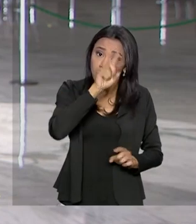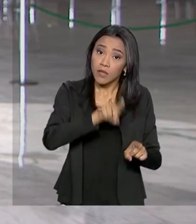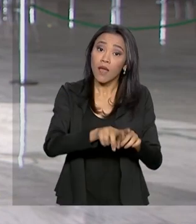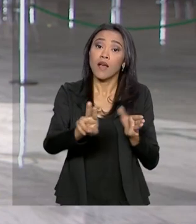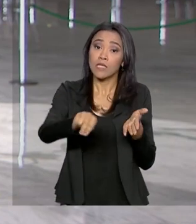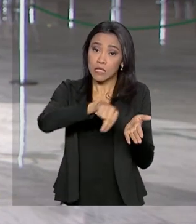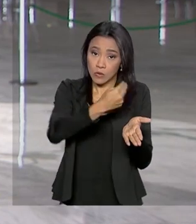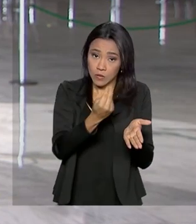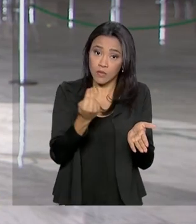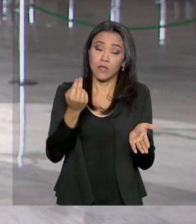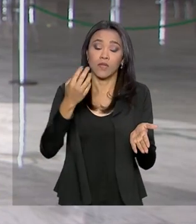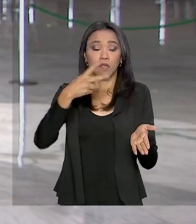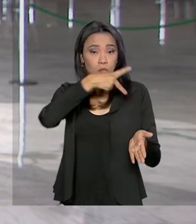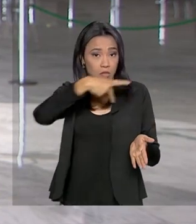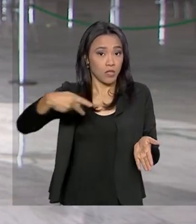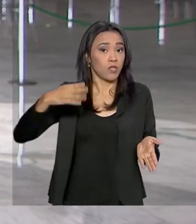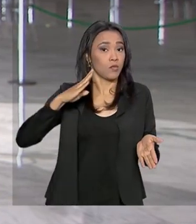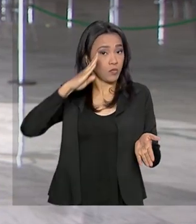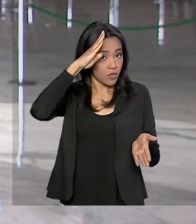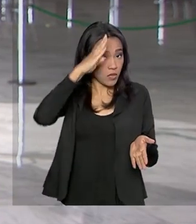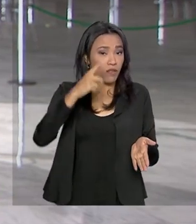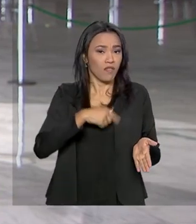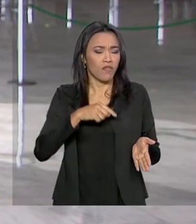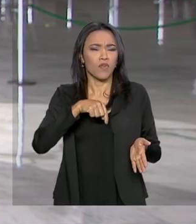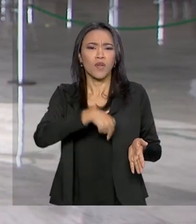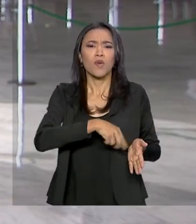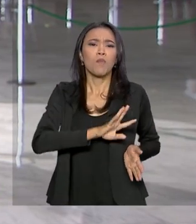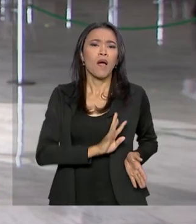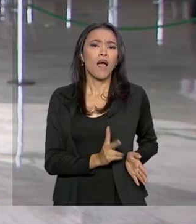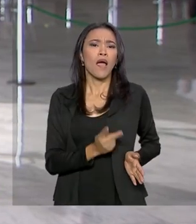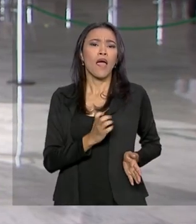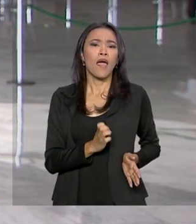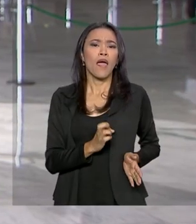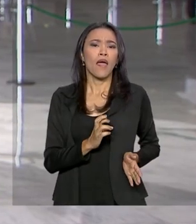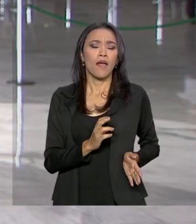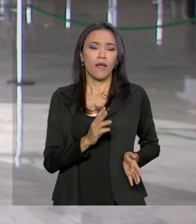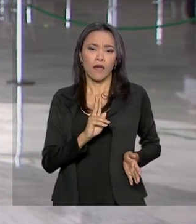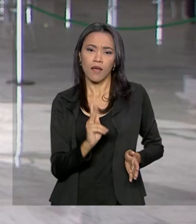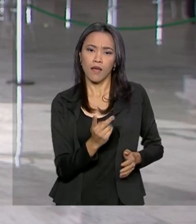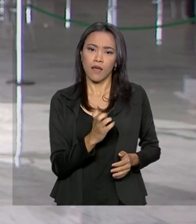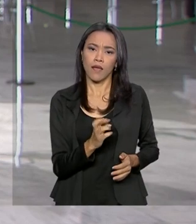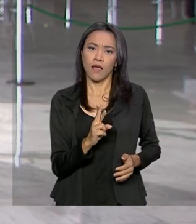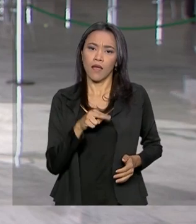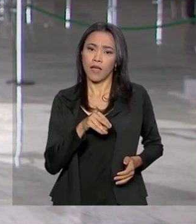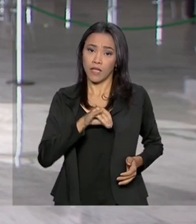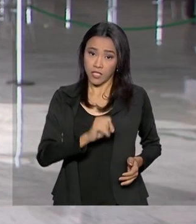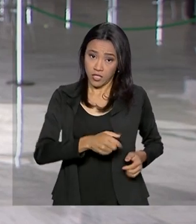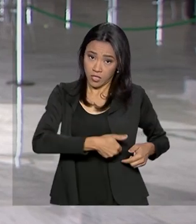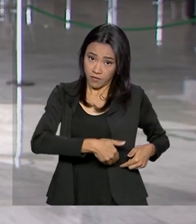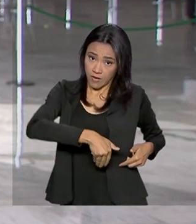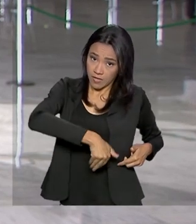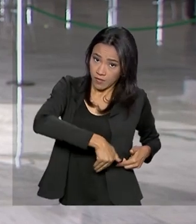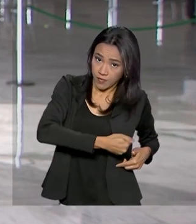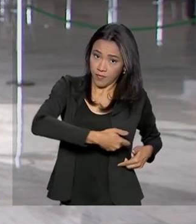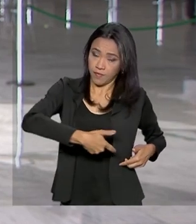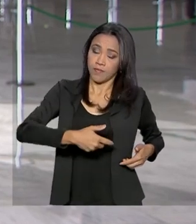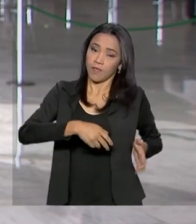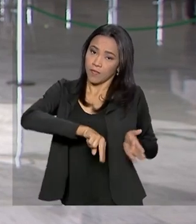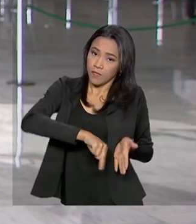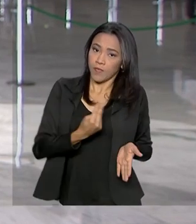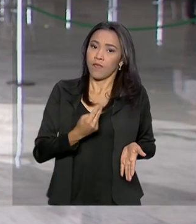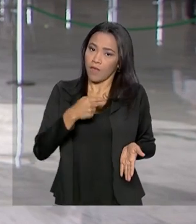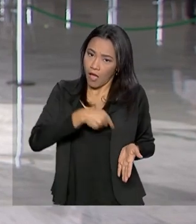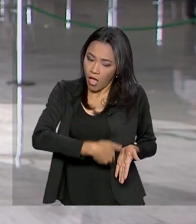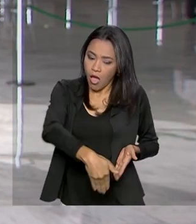vai ser submetido para a correção de uma hérnia, que ficou no local da facada que ele levou no ano passado durante a campanha, vai ser neste domingo.